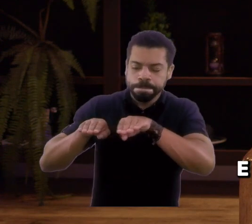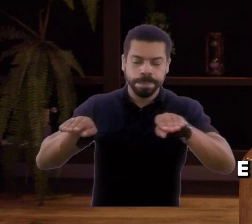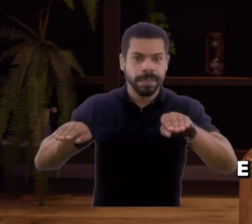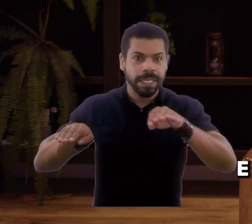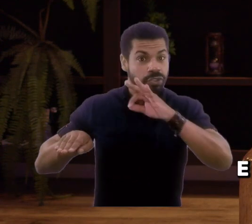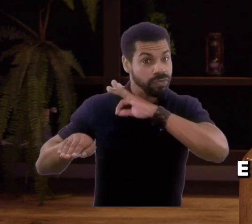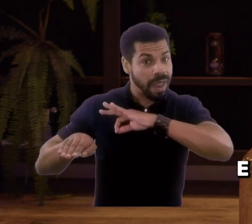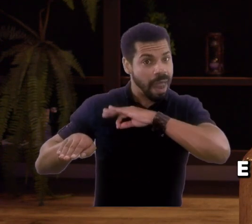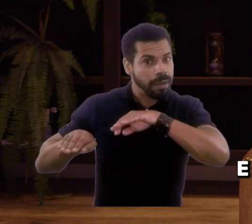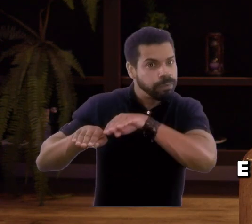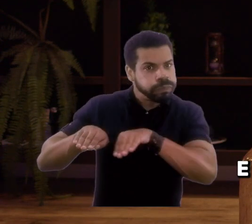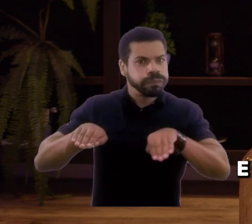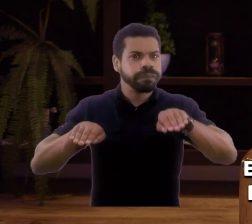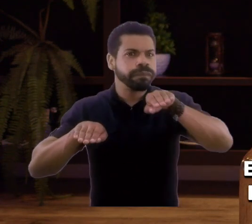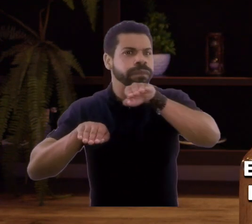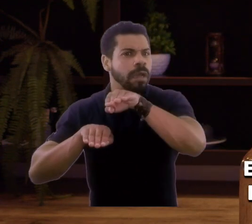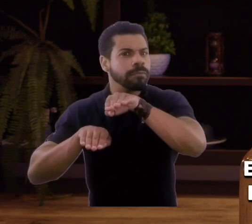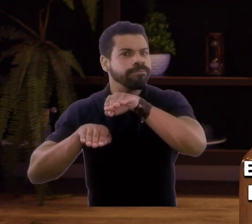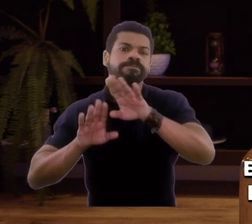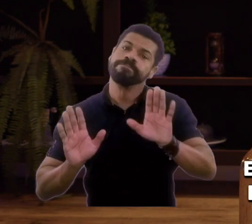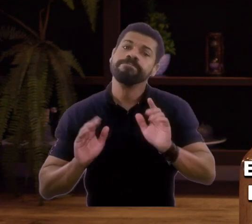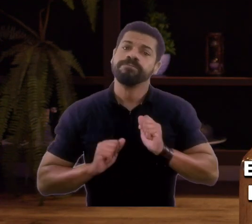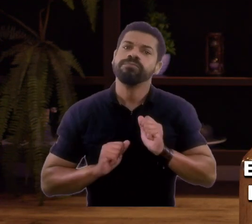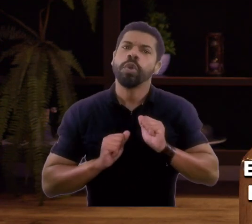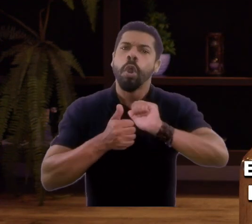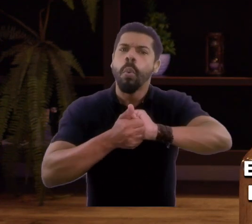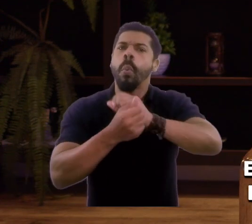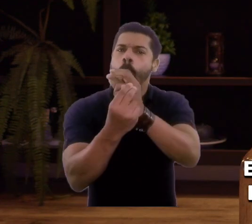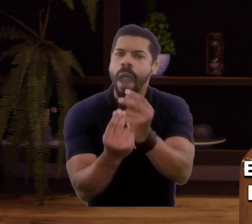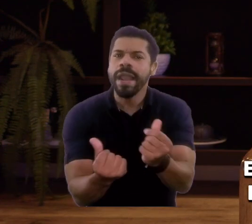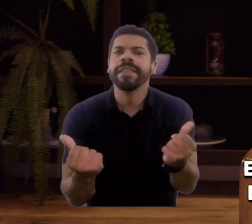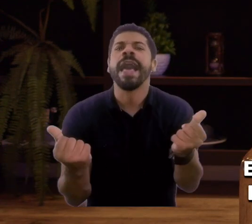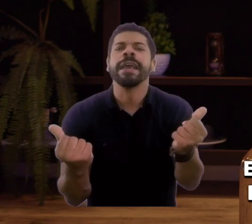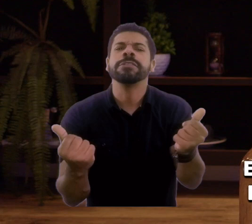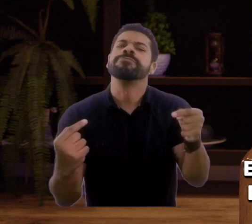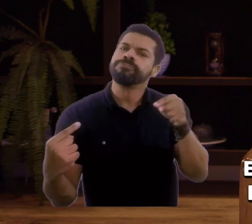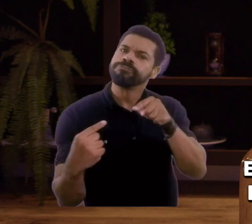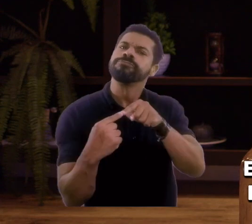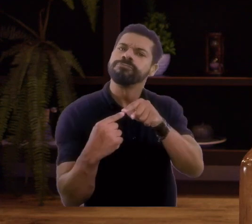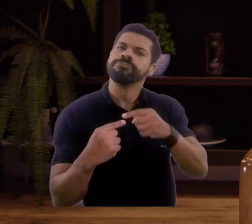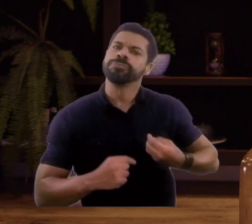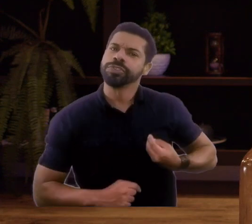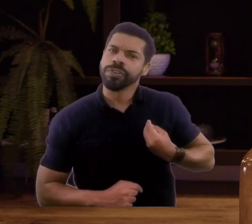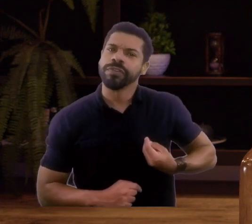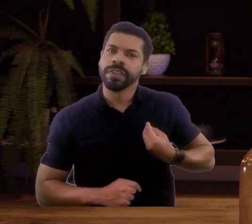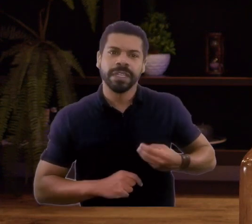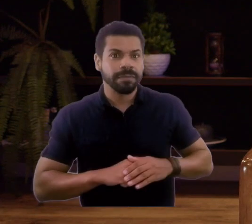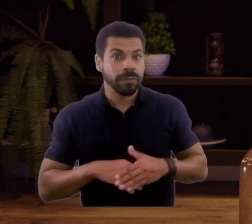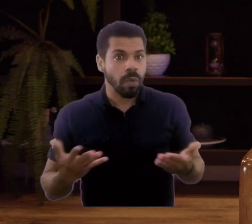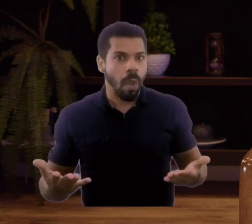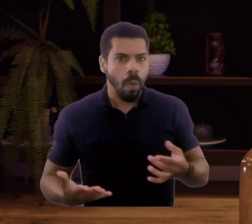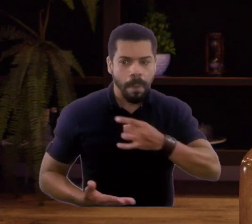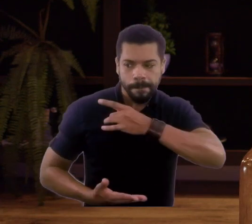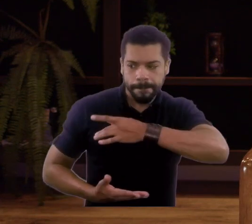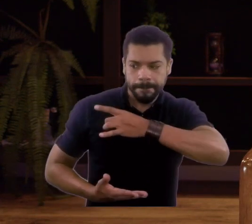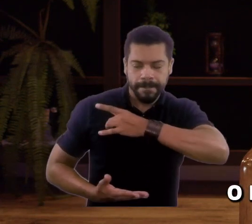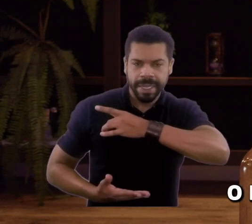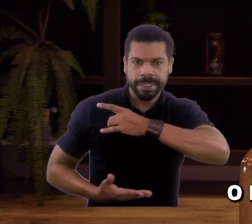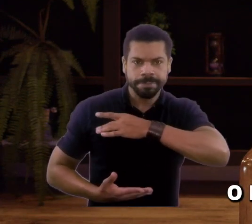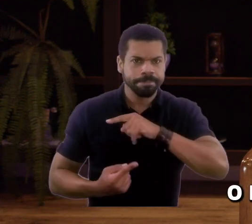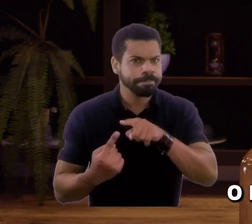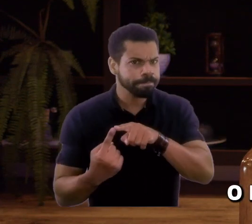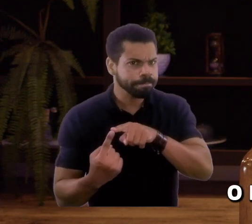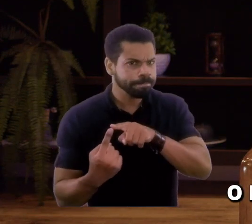chegar num nível de renda que aquilo está te dando uma certa qualidade de vida que faz sentido para você. Qual o medo que você tem?